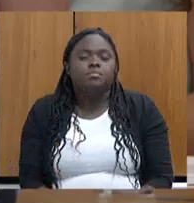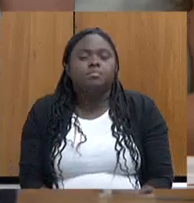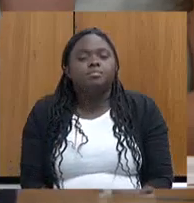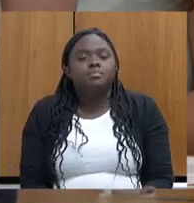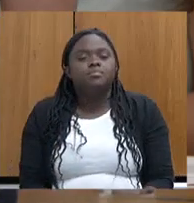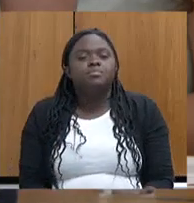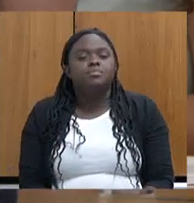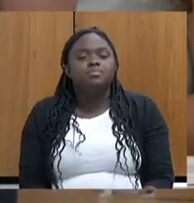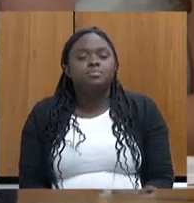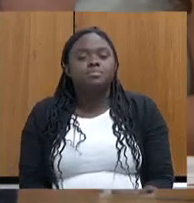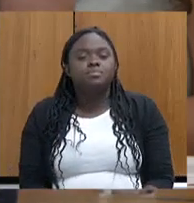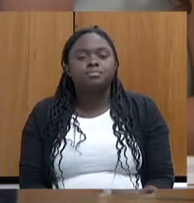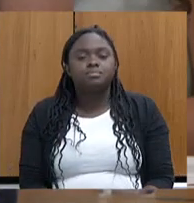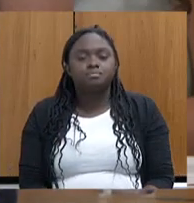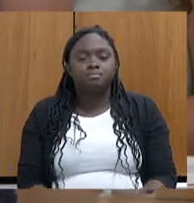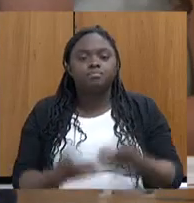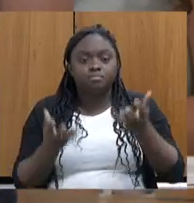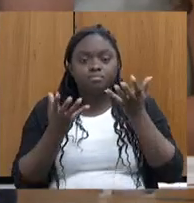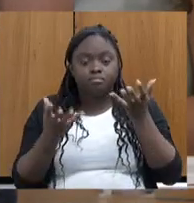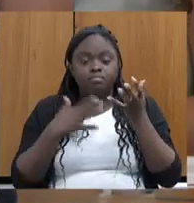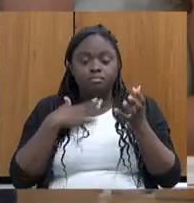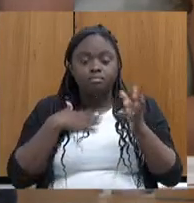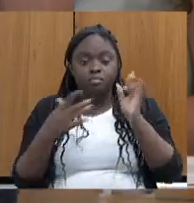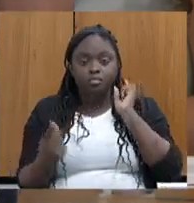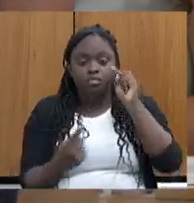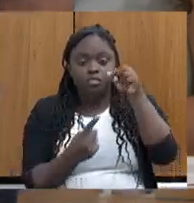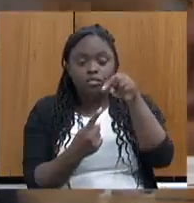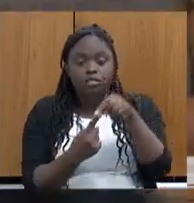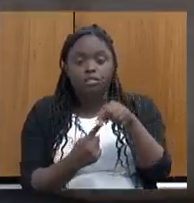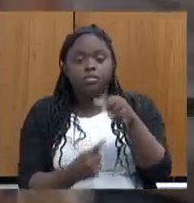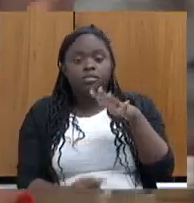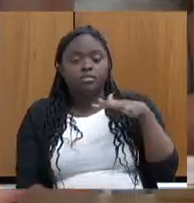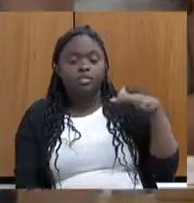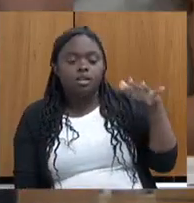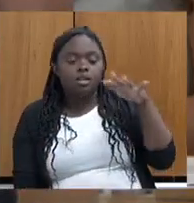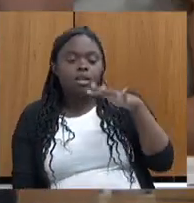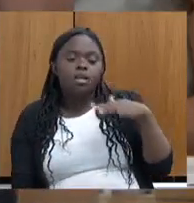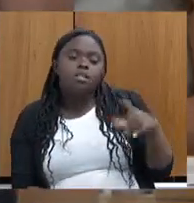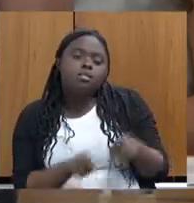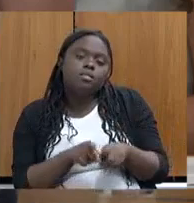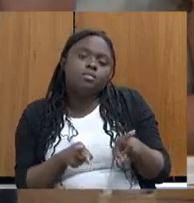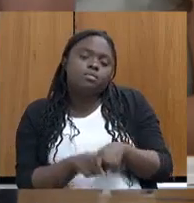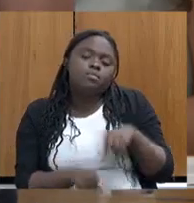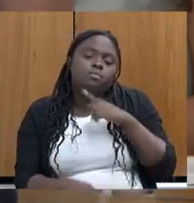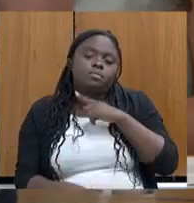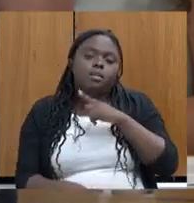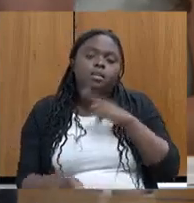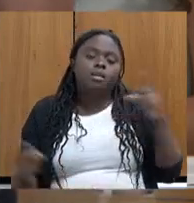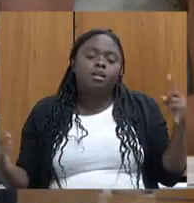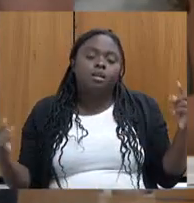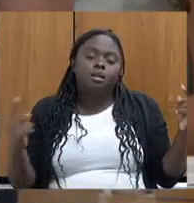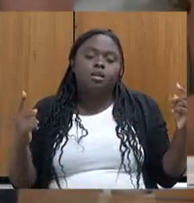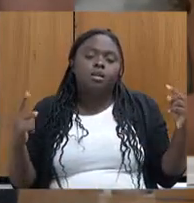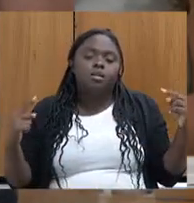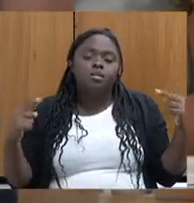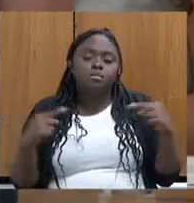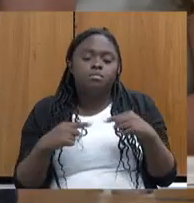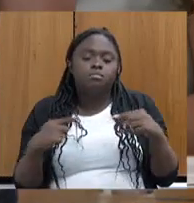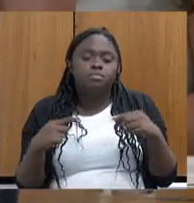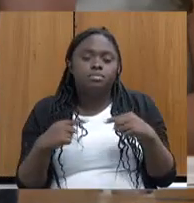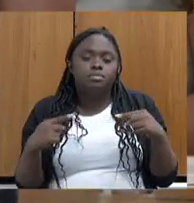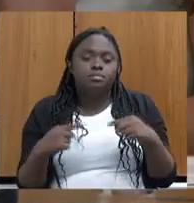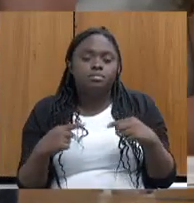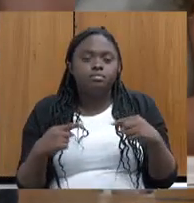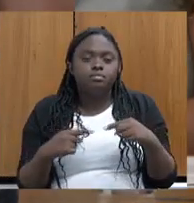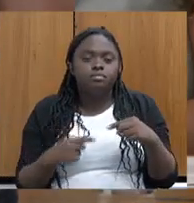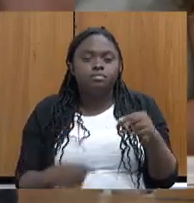Mineiro. E a minha intenção é rodar essa exposição. E também tem uma exposição paralela da Semana de Direitos Humanos também com os Índios